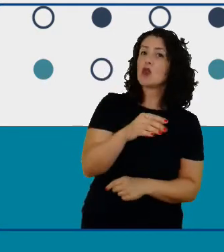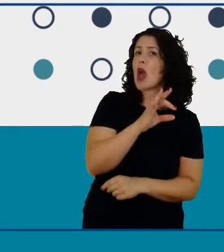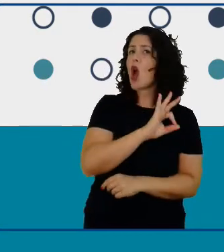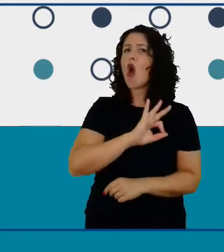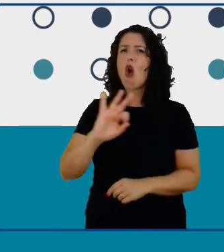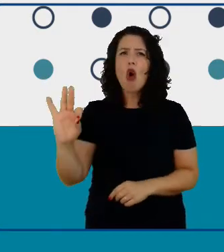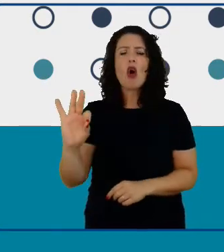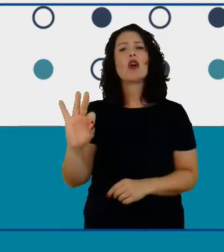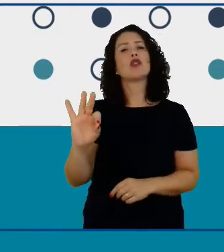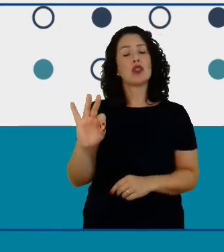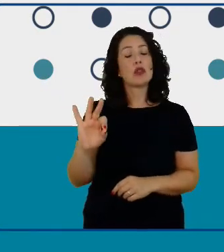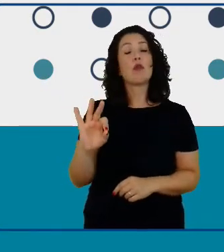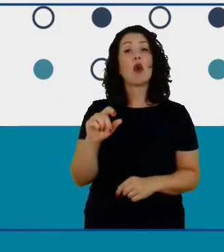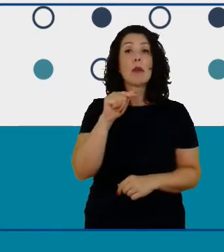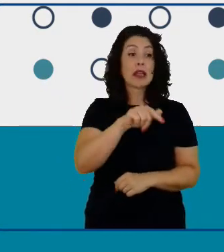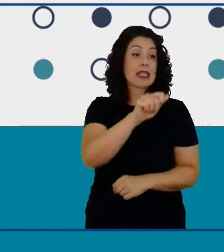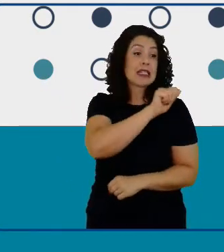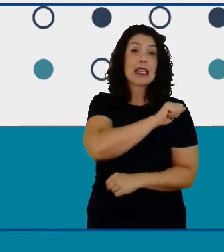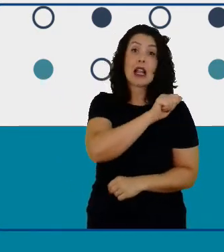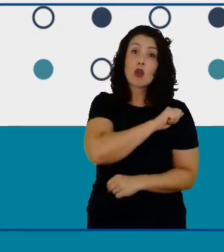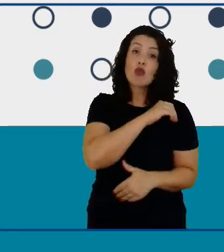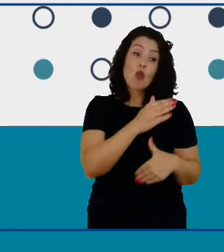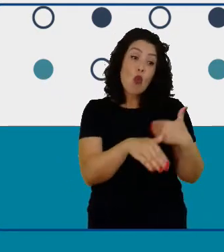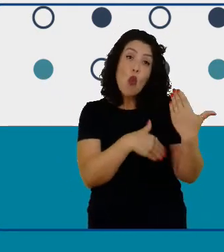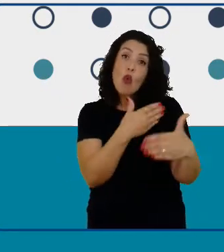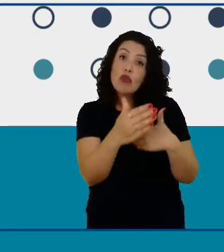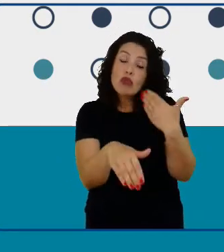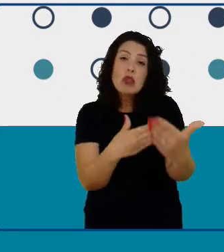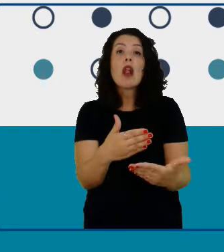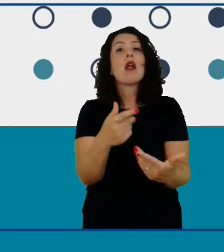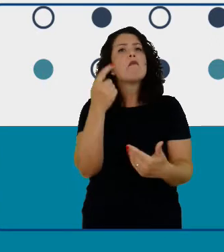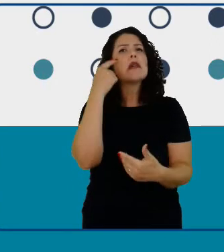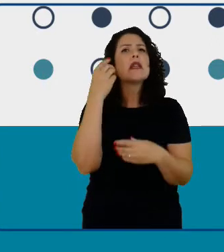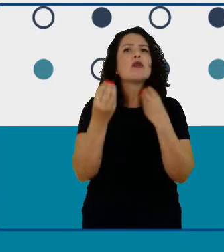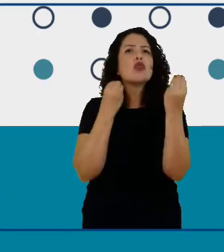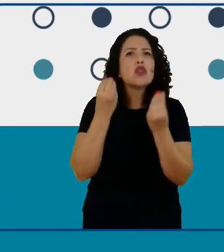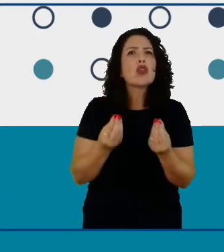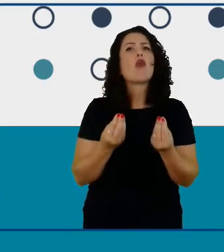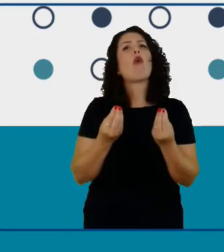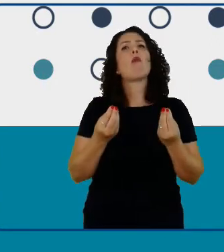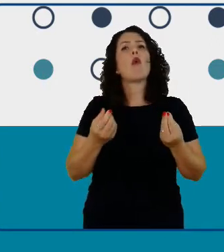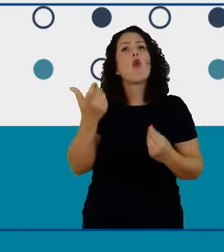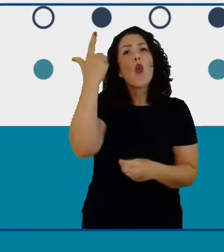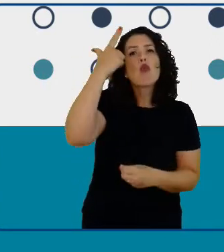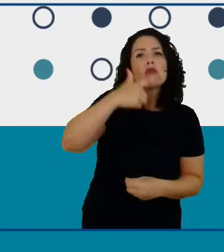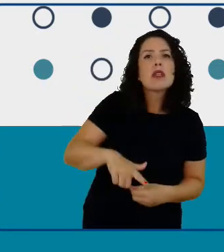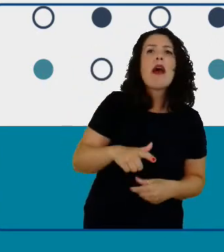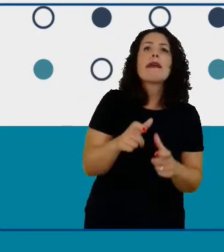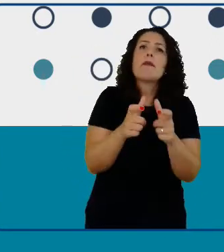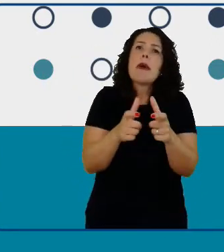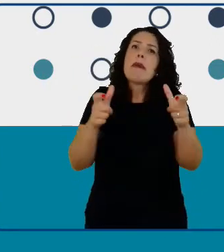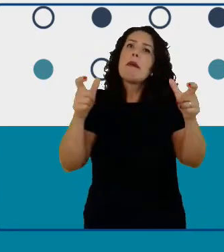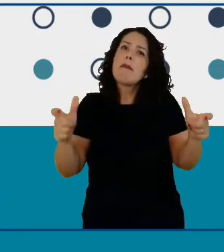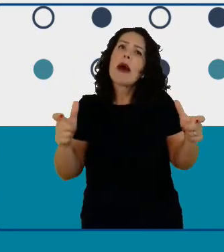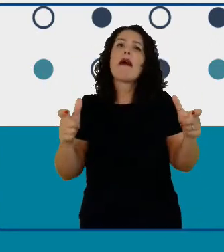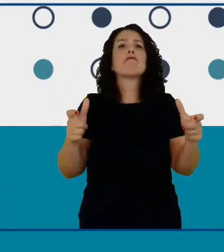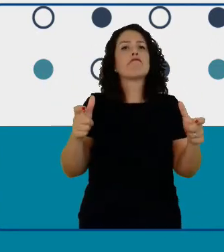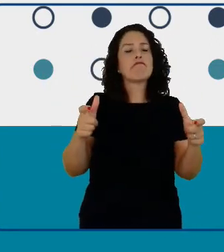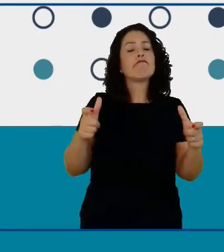esses alunos continuarem nesse tipo de crescimento e